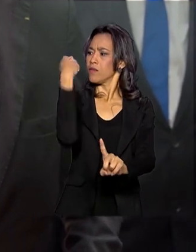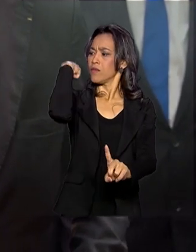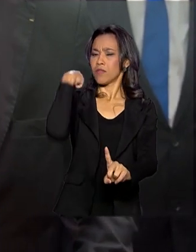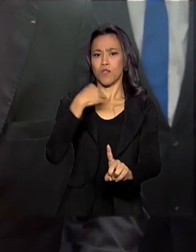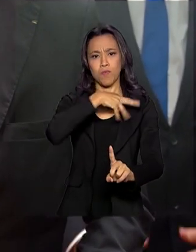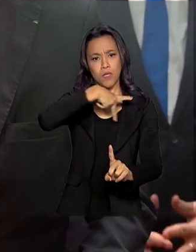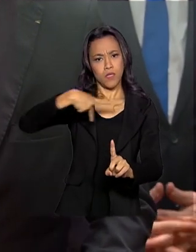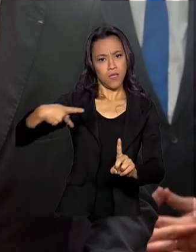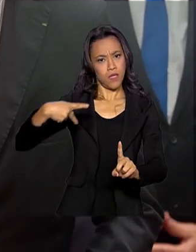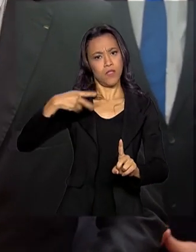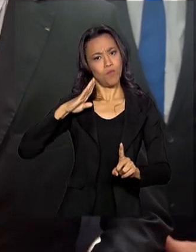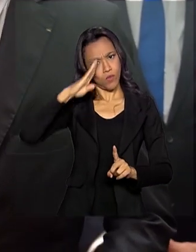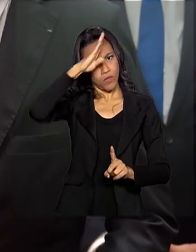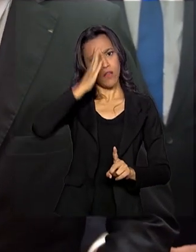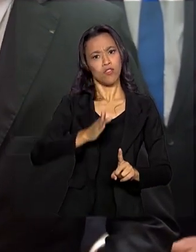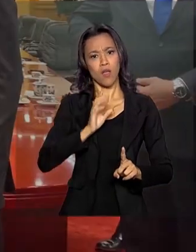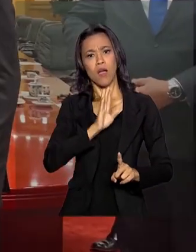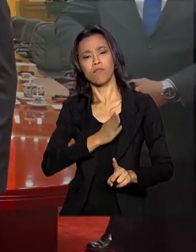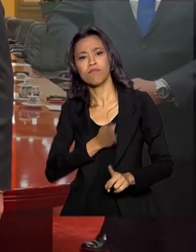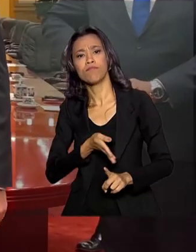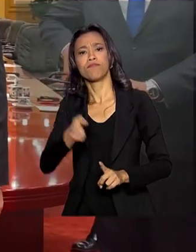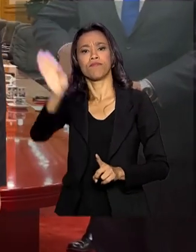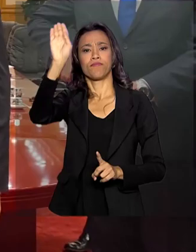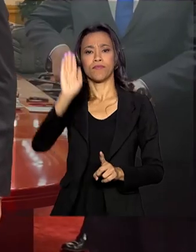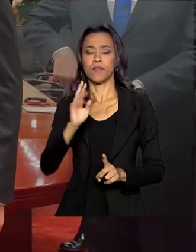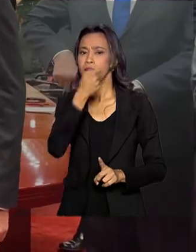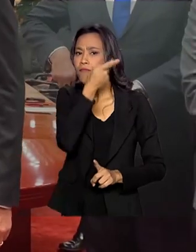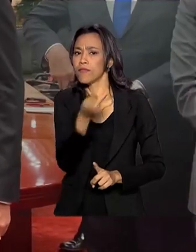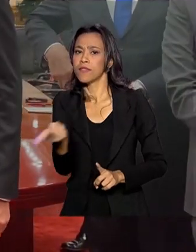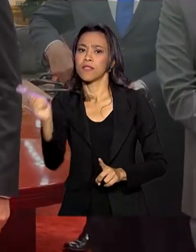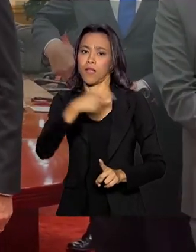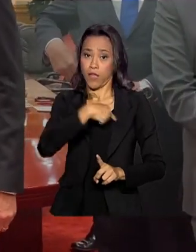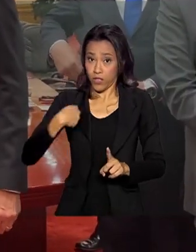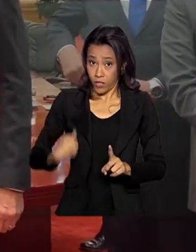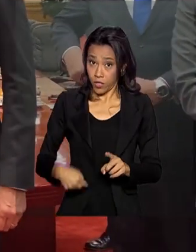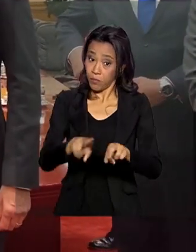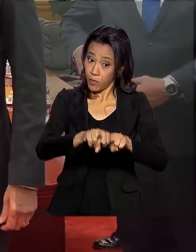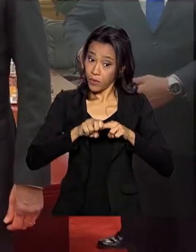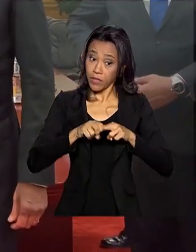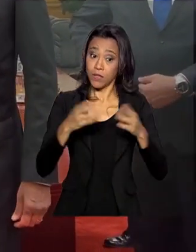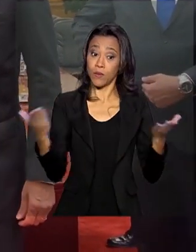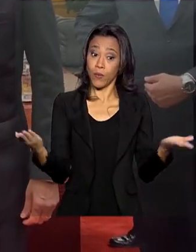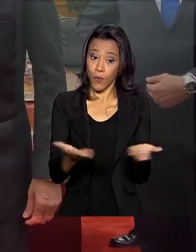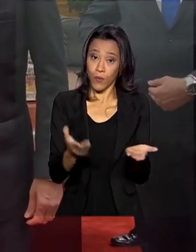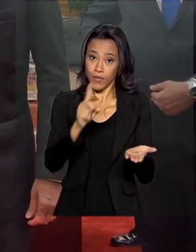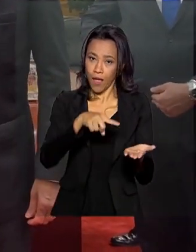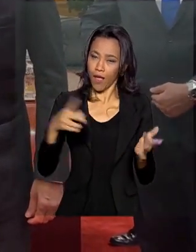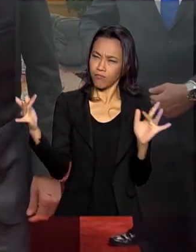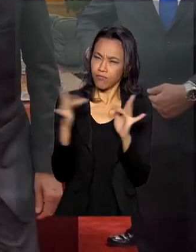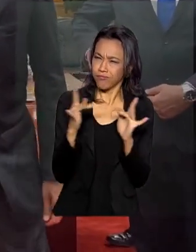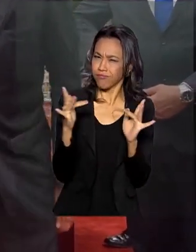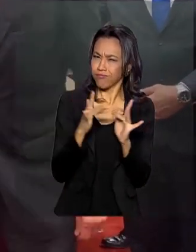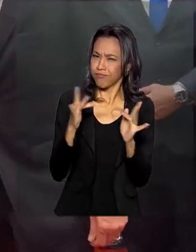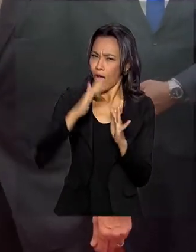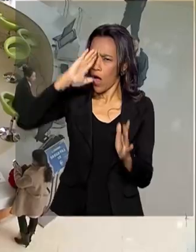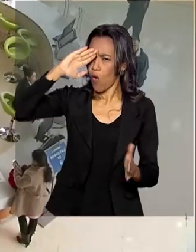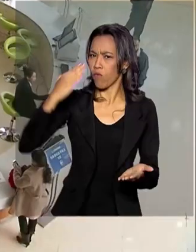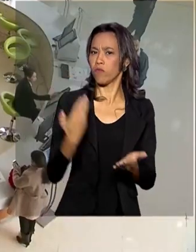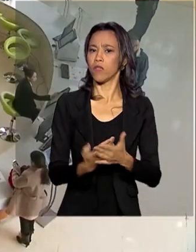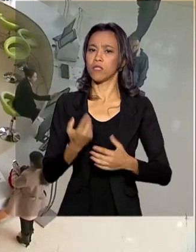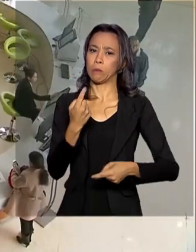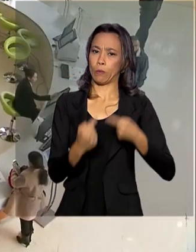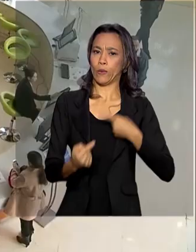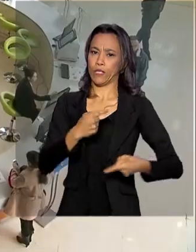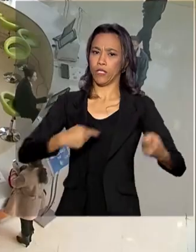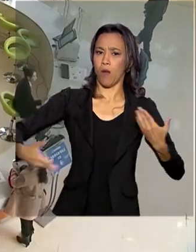Jair Bolsonaro visitar a China. E justamente por isso, a ideia agora é aprofundar a confiança política,